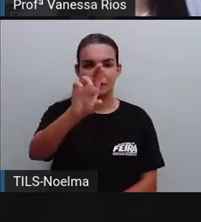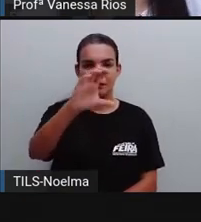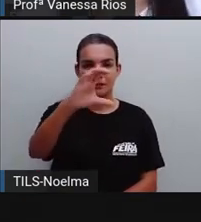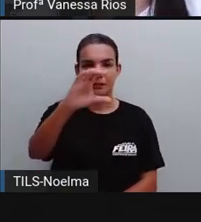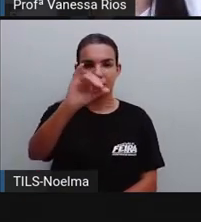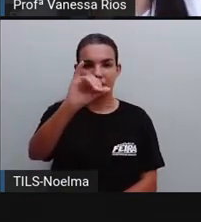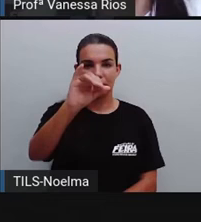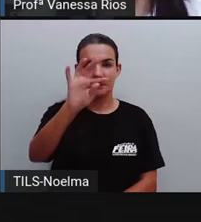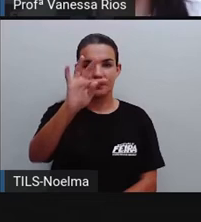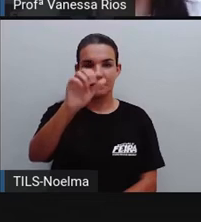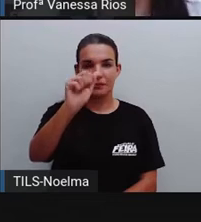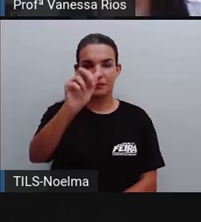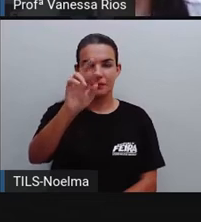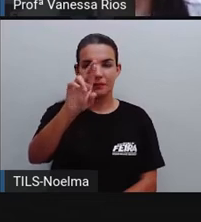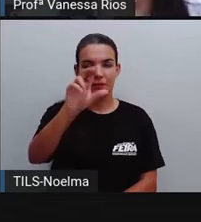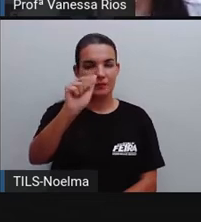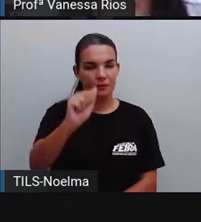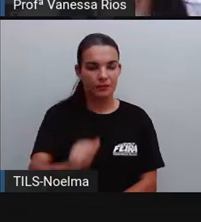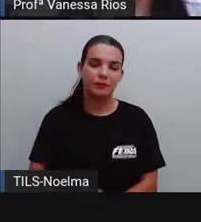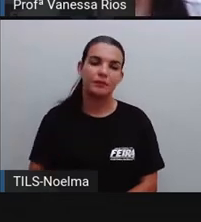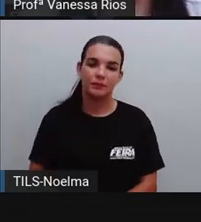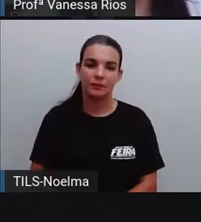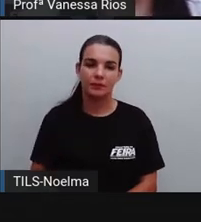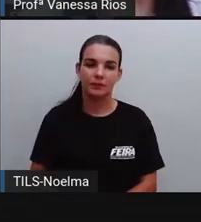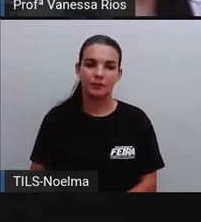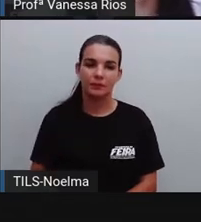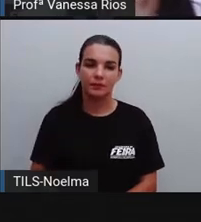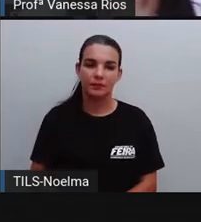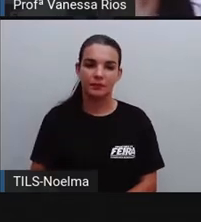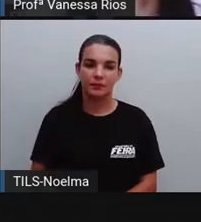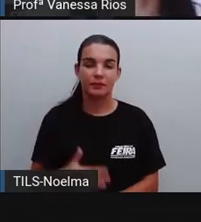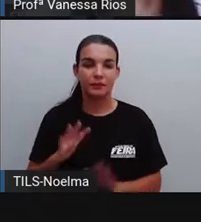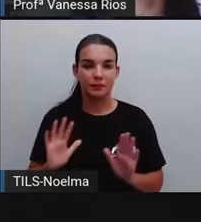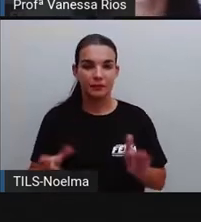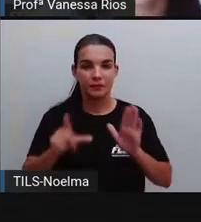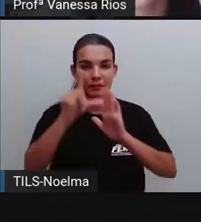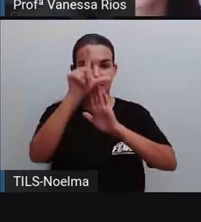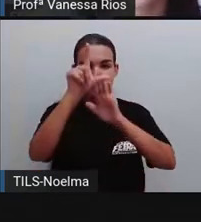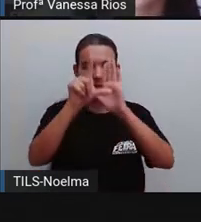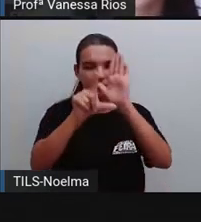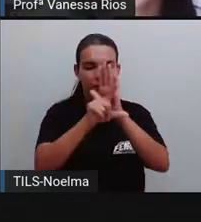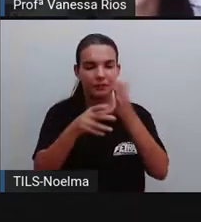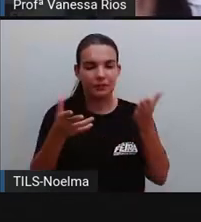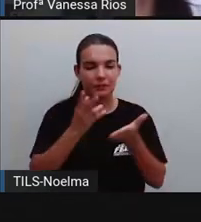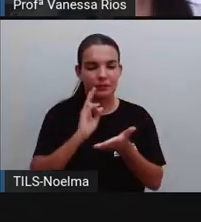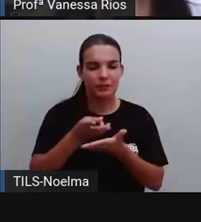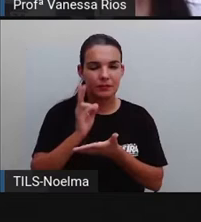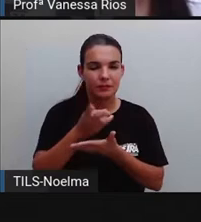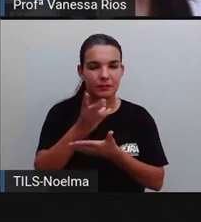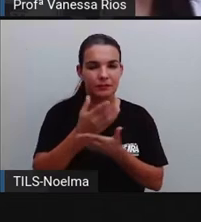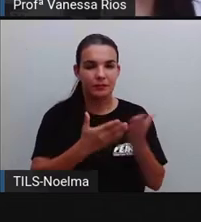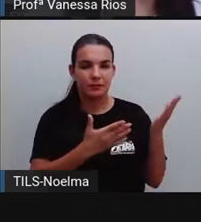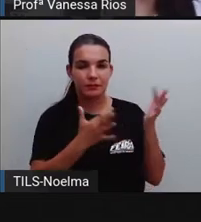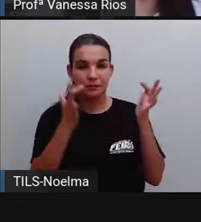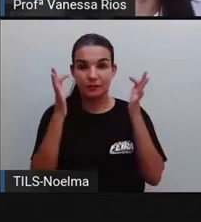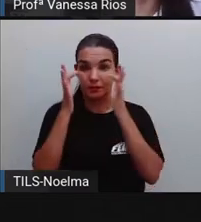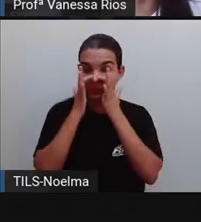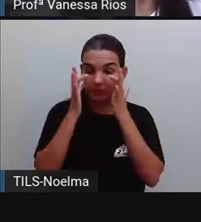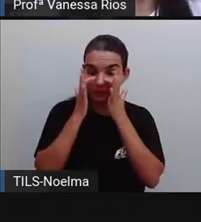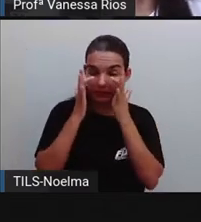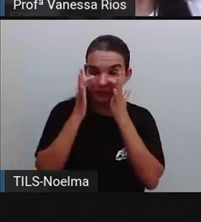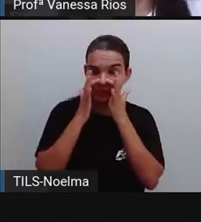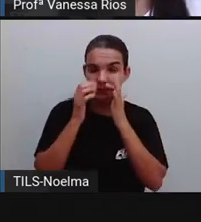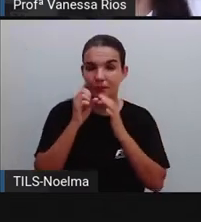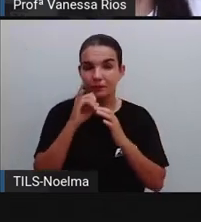Pronto. Fizeram aí o nosso vocabulário, a nossa lista de palavras e a gente vai dar continuidade, né? Observando aí